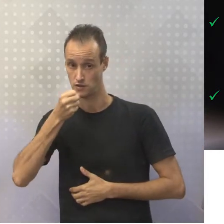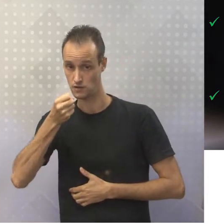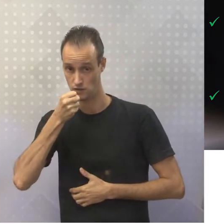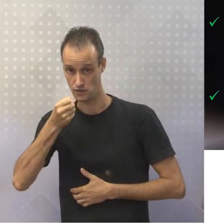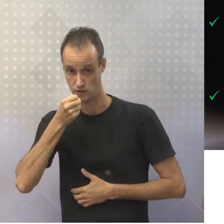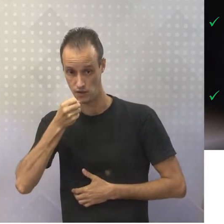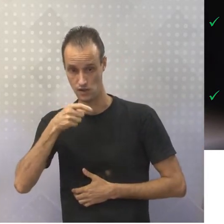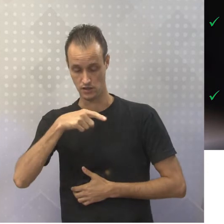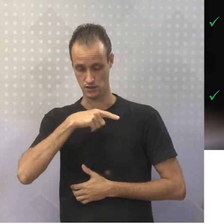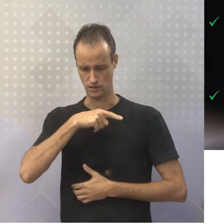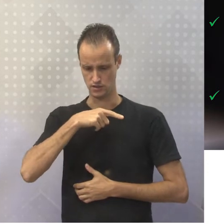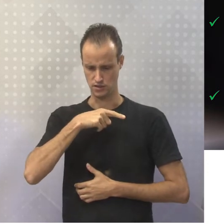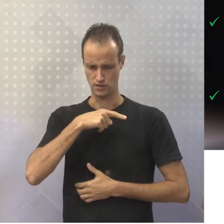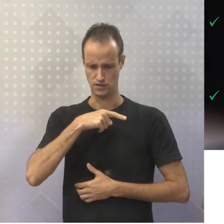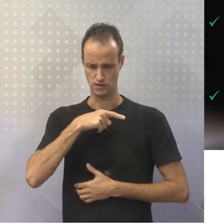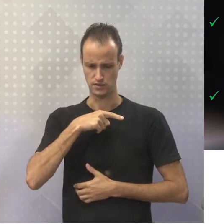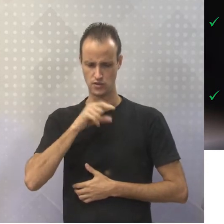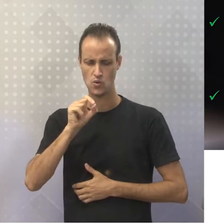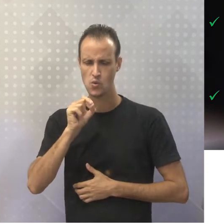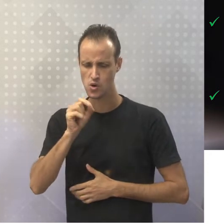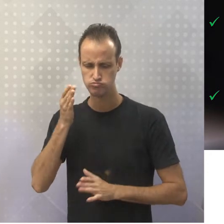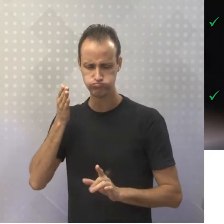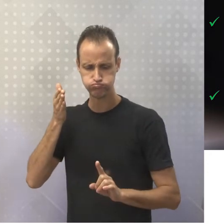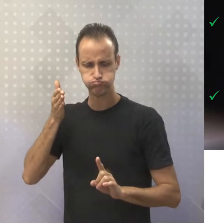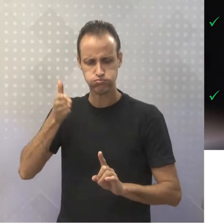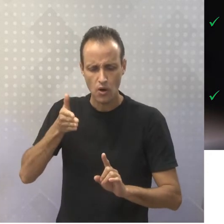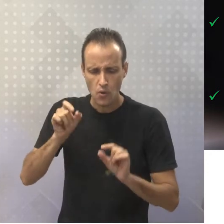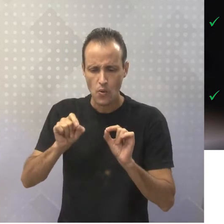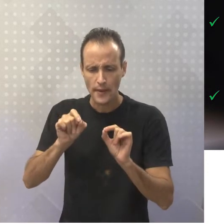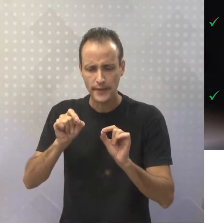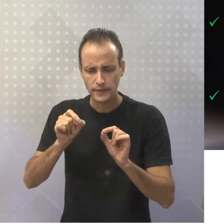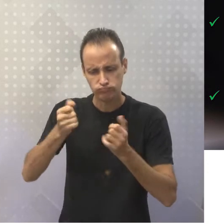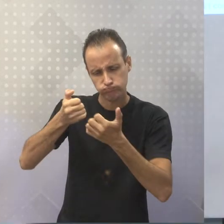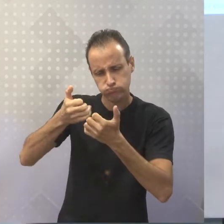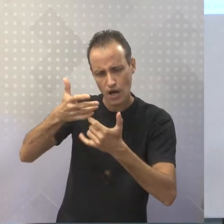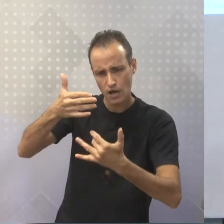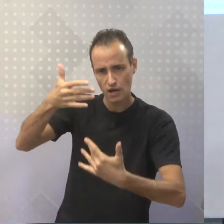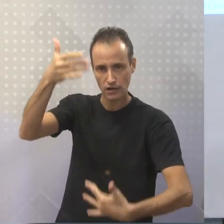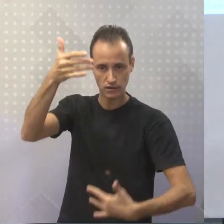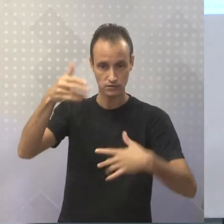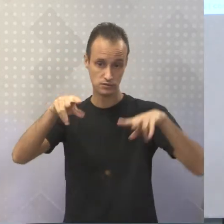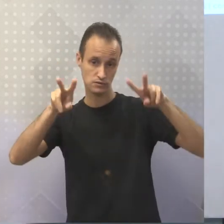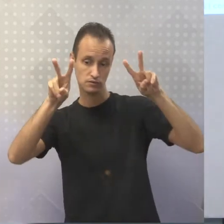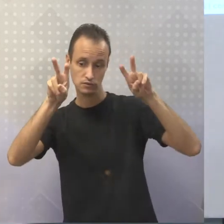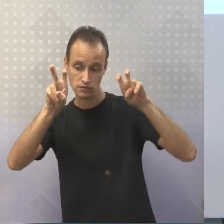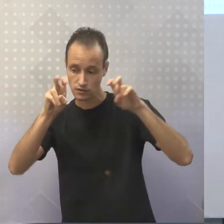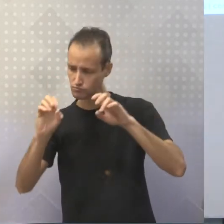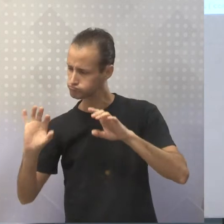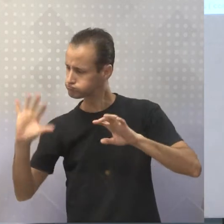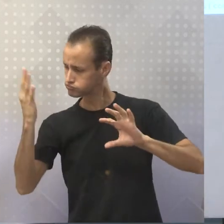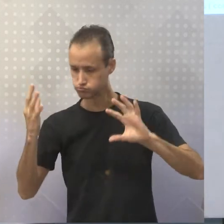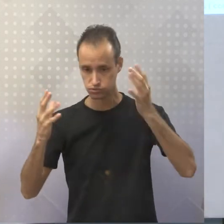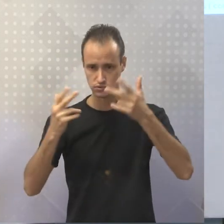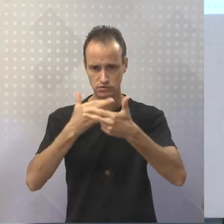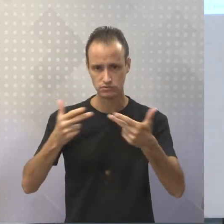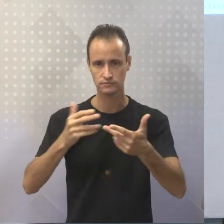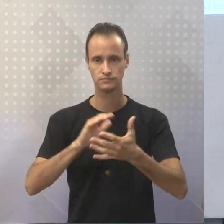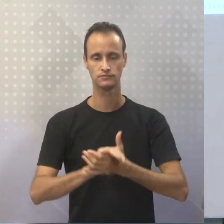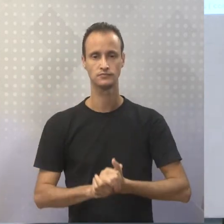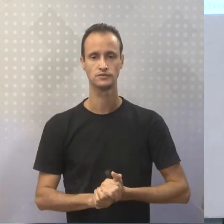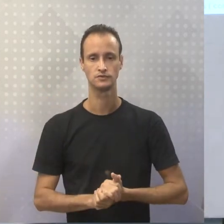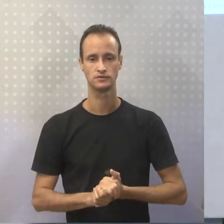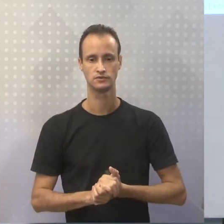ela tem uma abordagem mais detalhada dos fatos, né? Mais pormenorizada, ou seja,